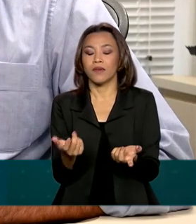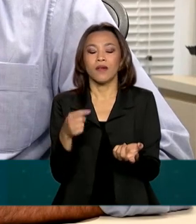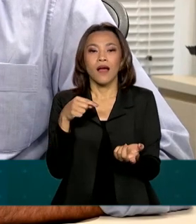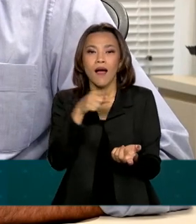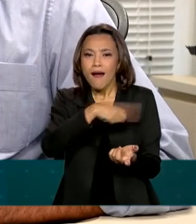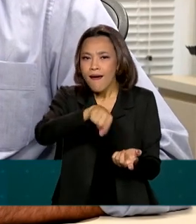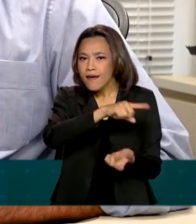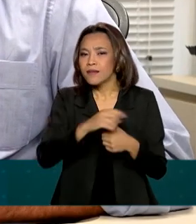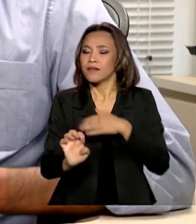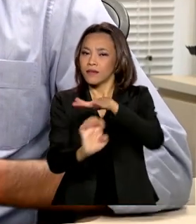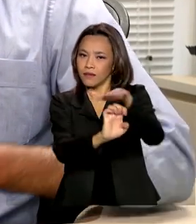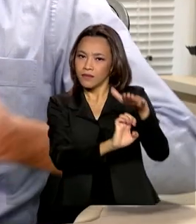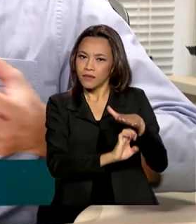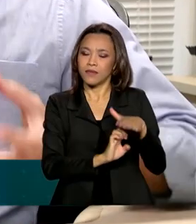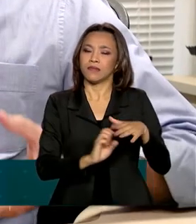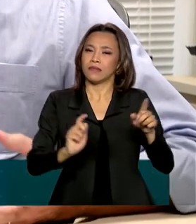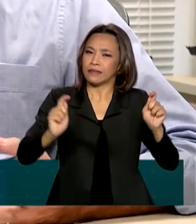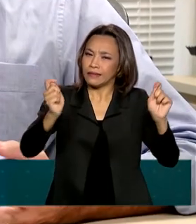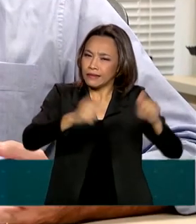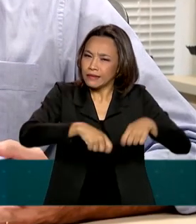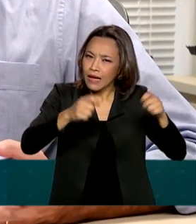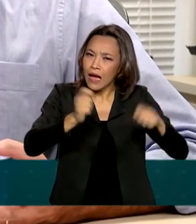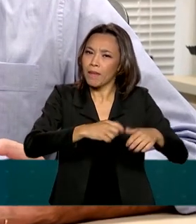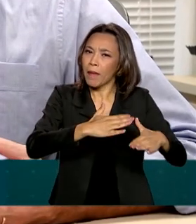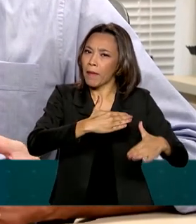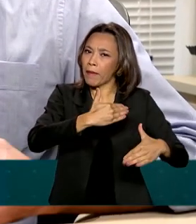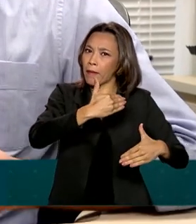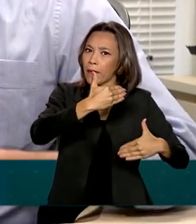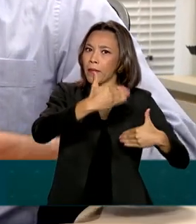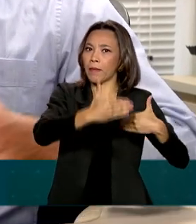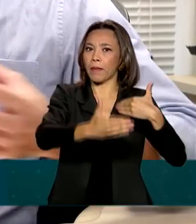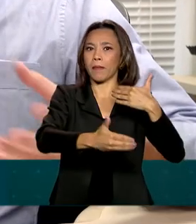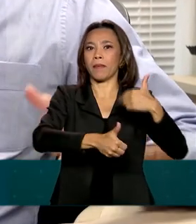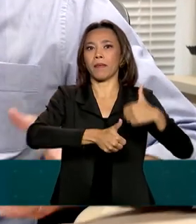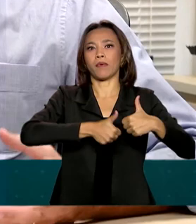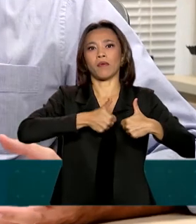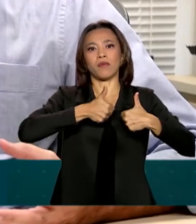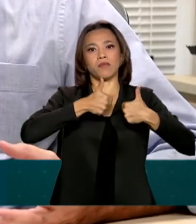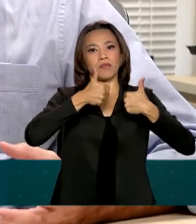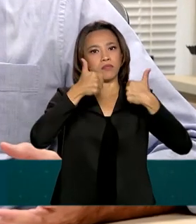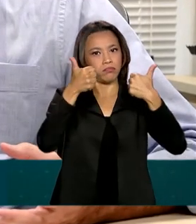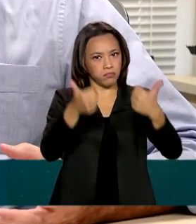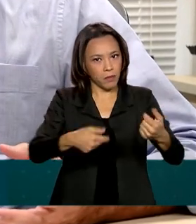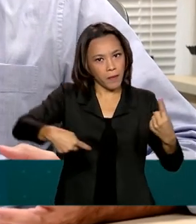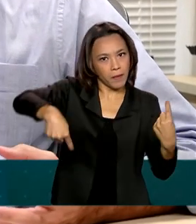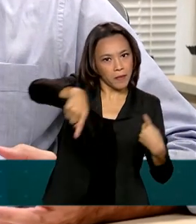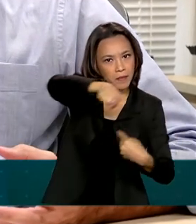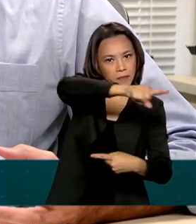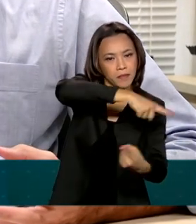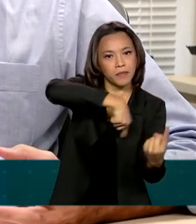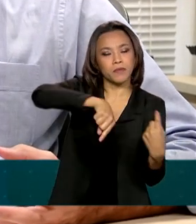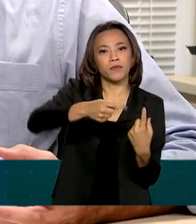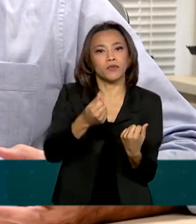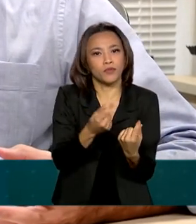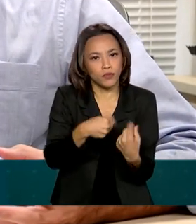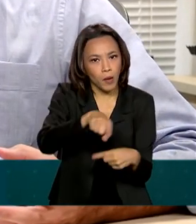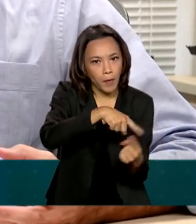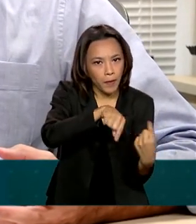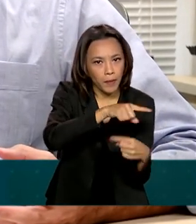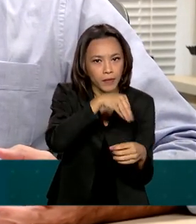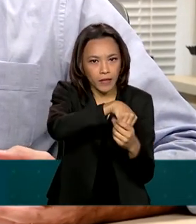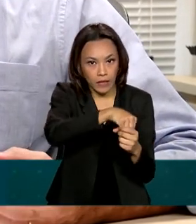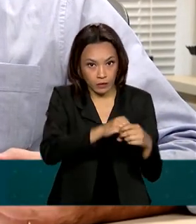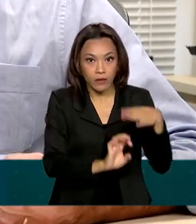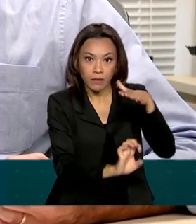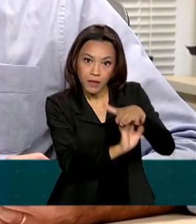têm condições de se capitalizarem novamente, de terem novamente capital de giro e com isso